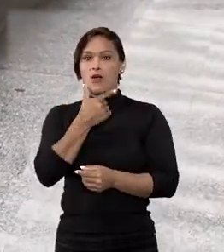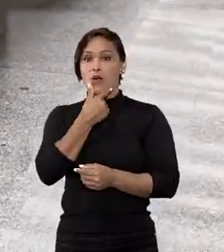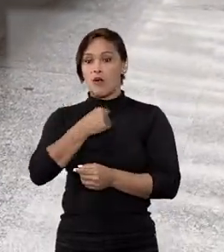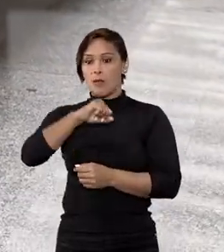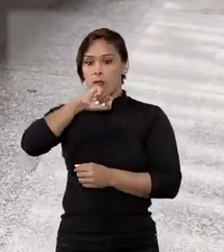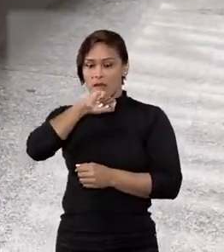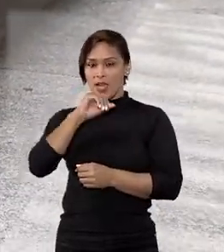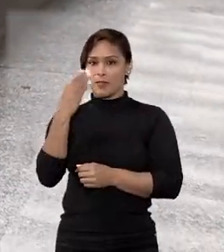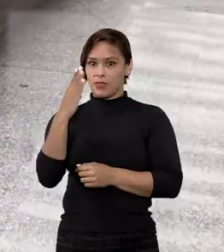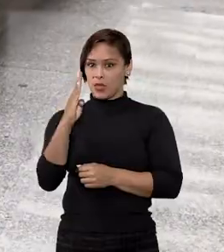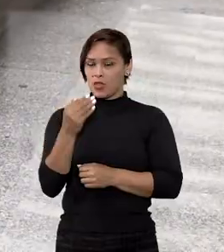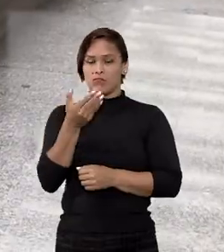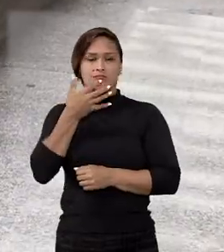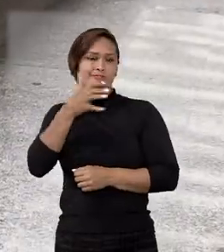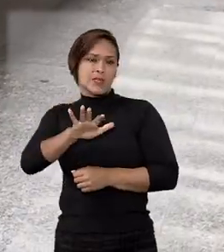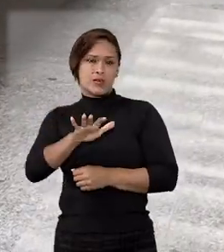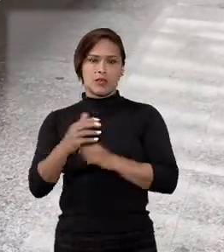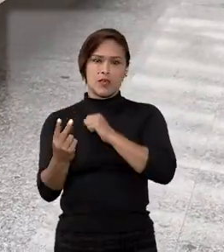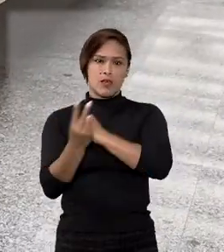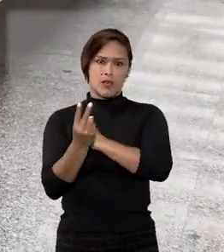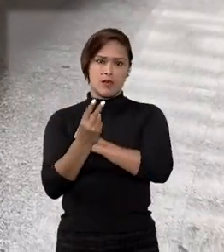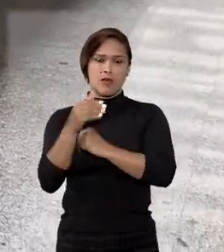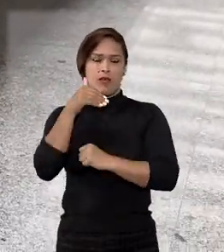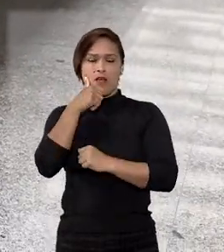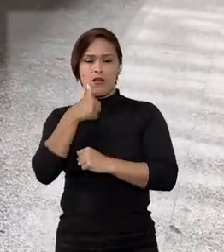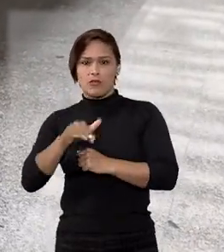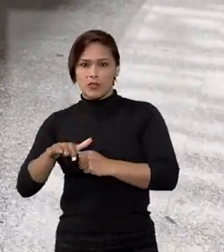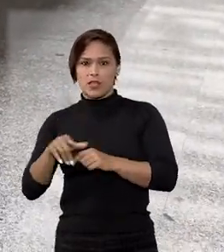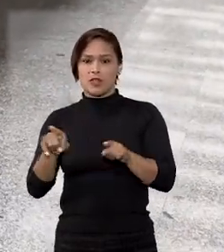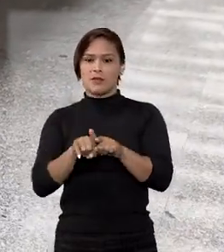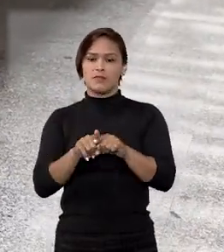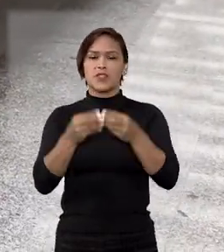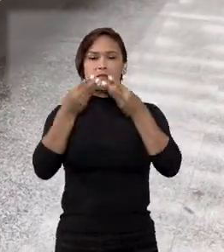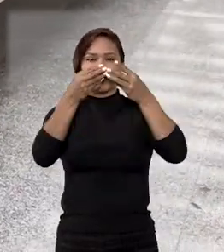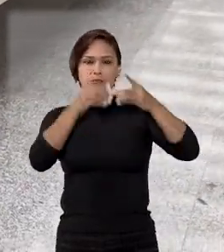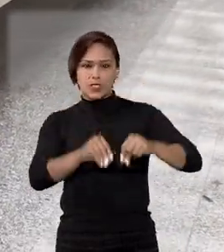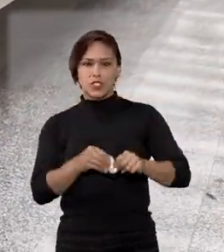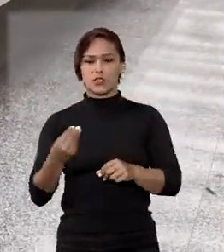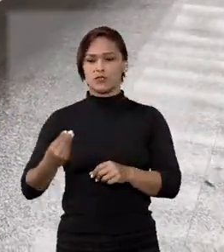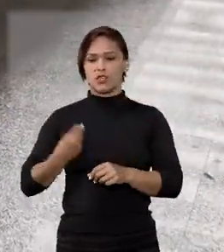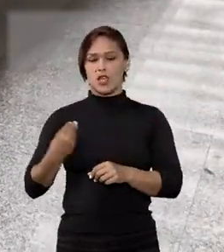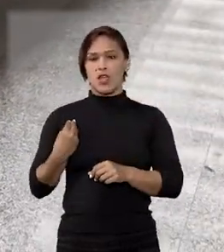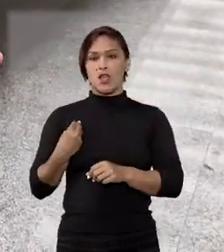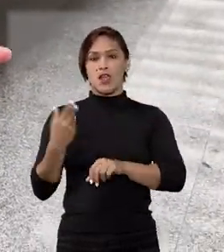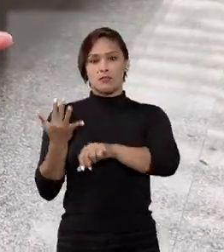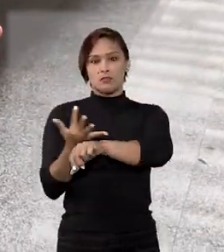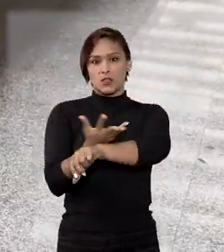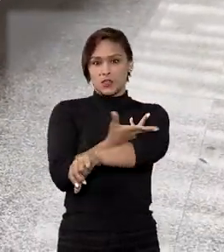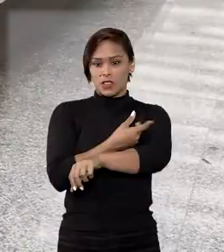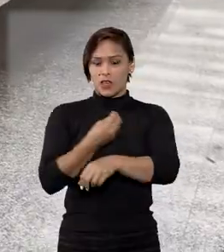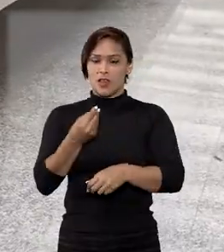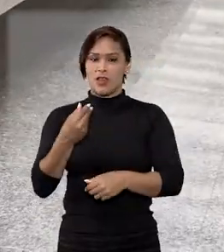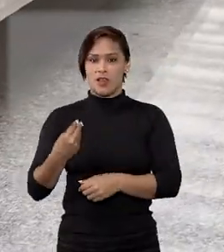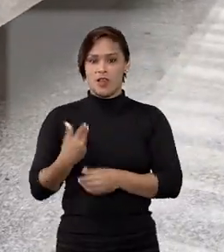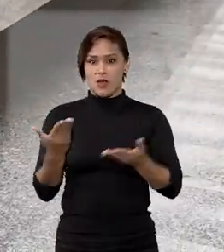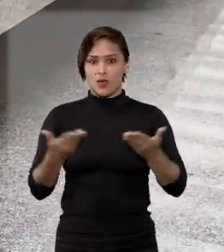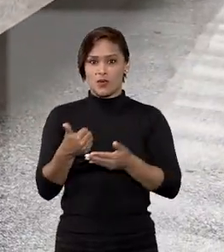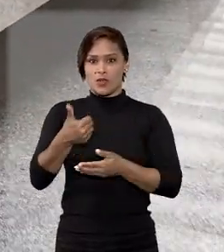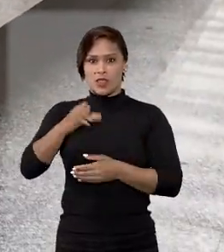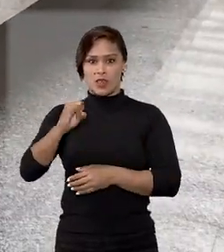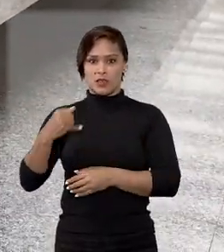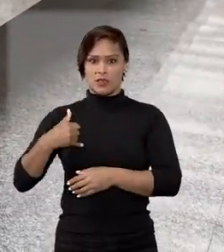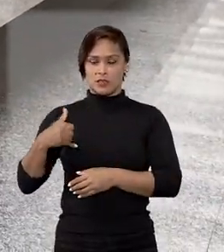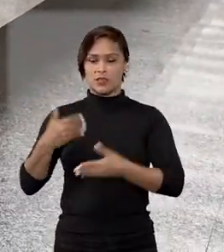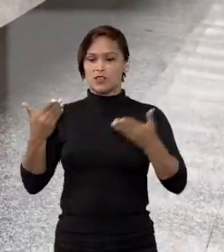biológico manifestou desinteresse pela guarda, alegando que causaria prejuízos emocionais à filha hoje com 10 anos.